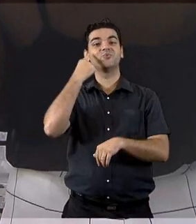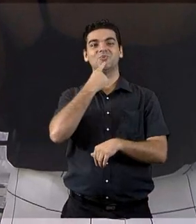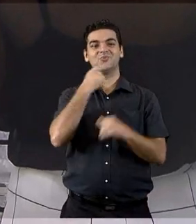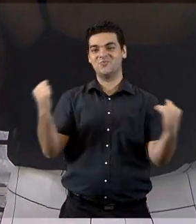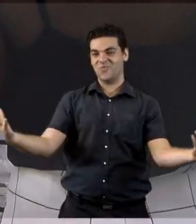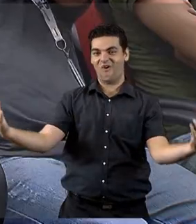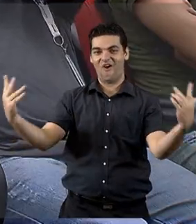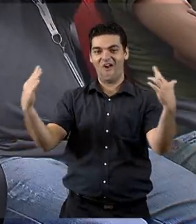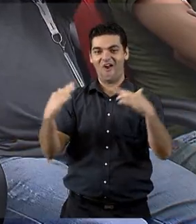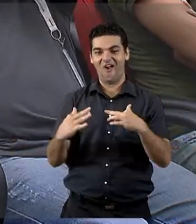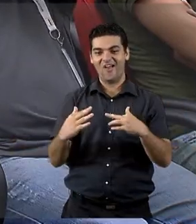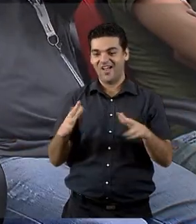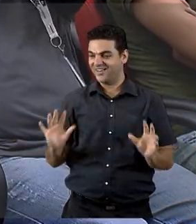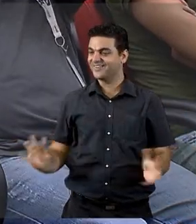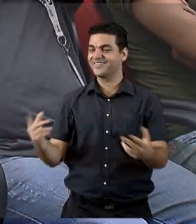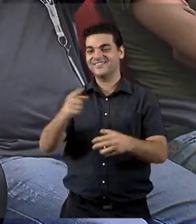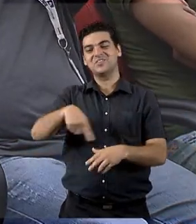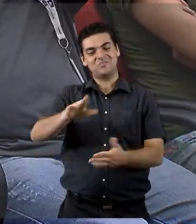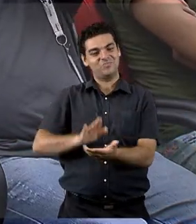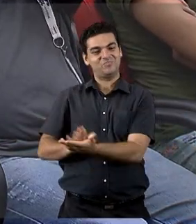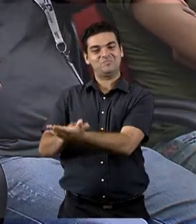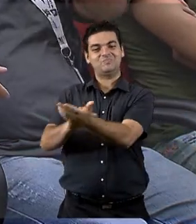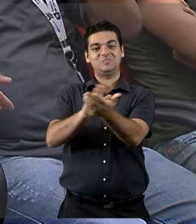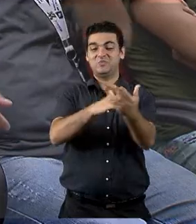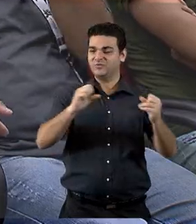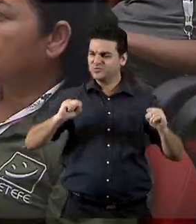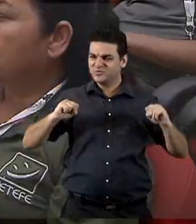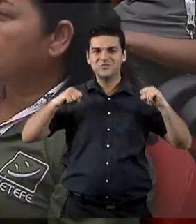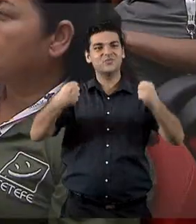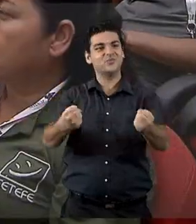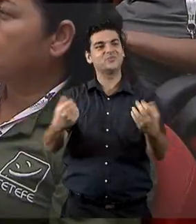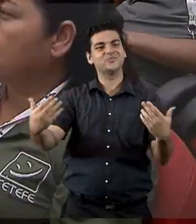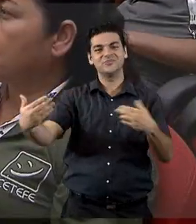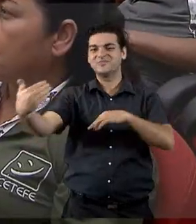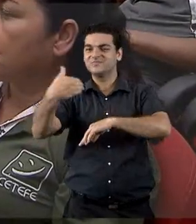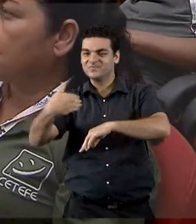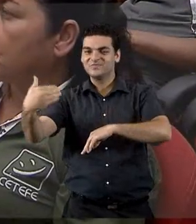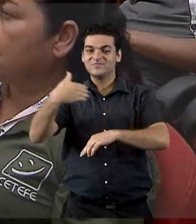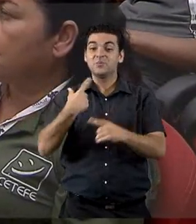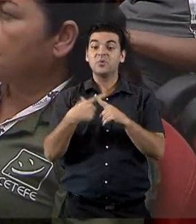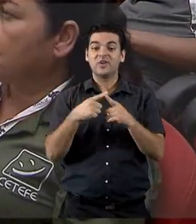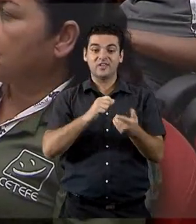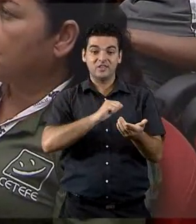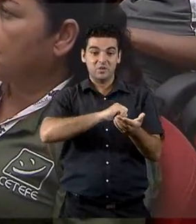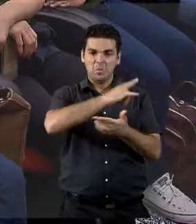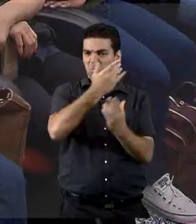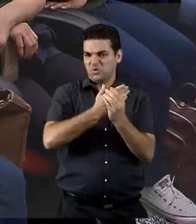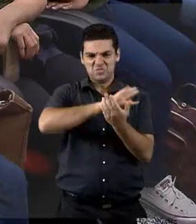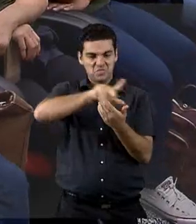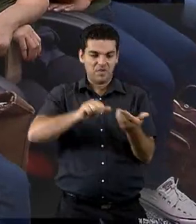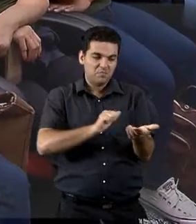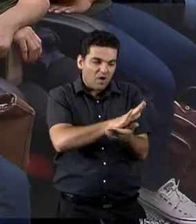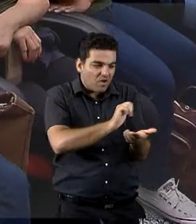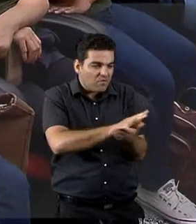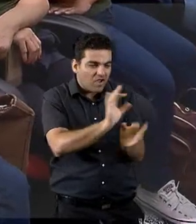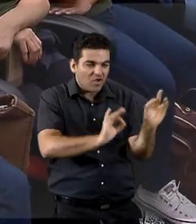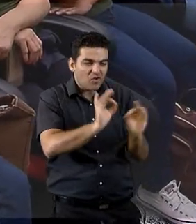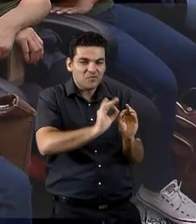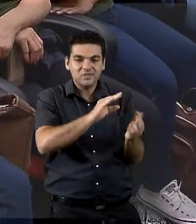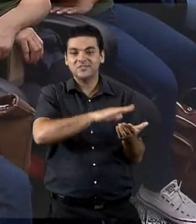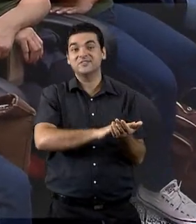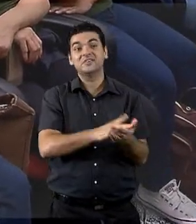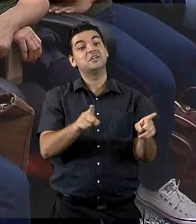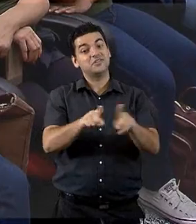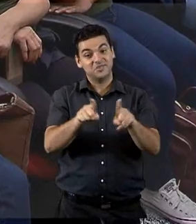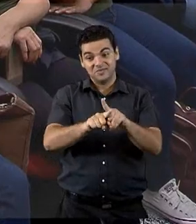homenageou os colaboradores deficientes auditivos que auxiliam os trabalhos de virtualização de processos. A Solenidade celebrou